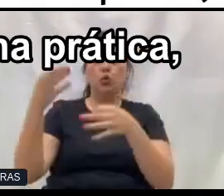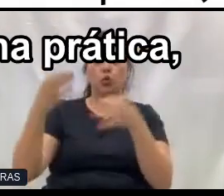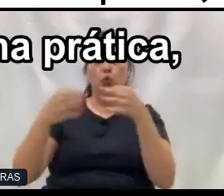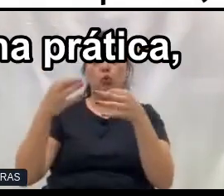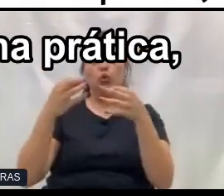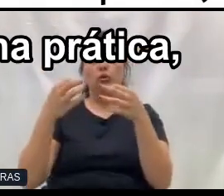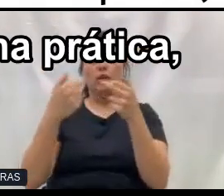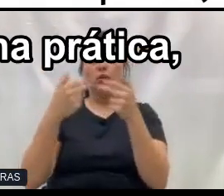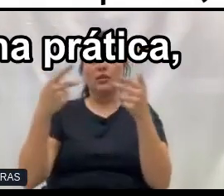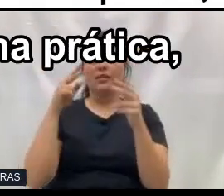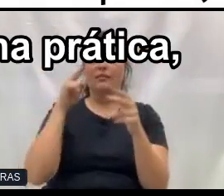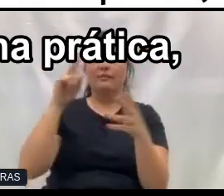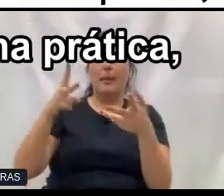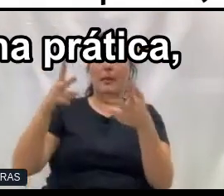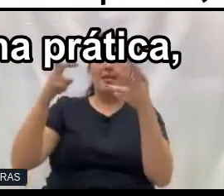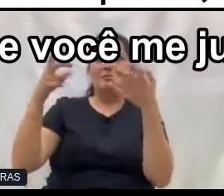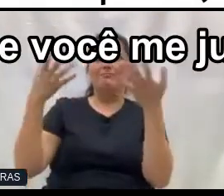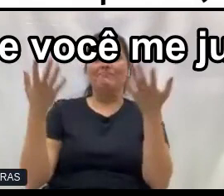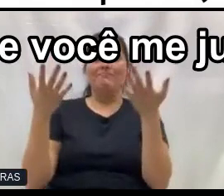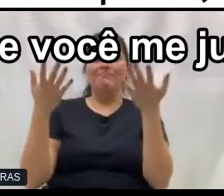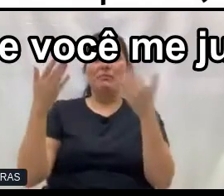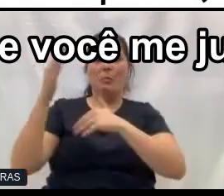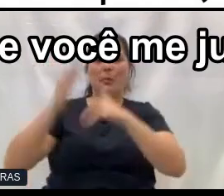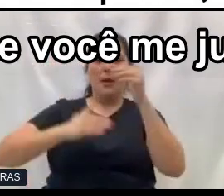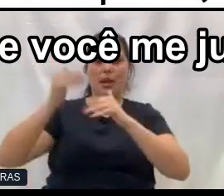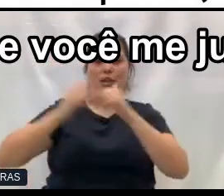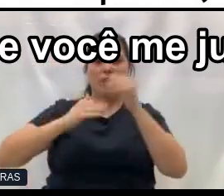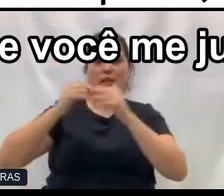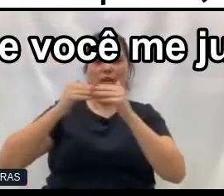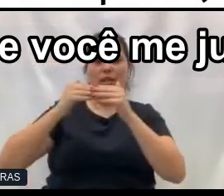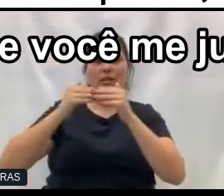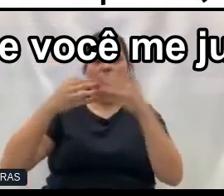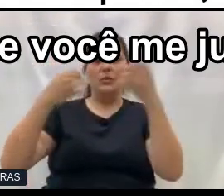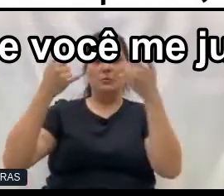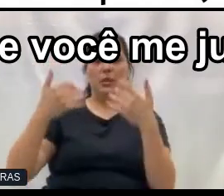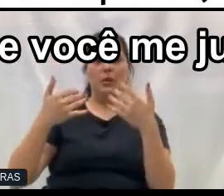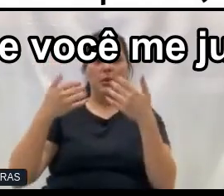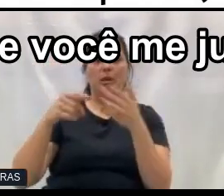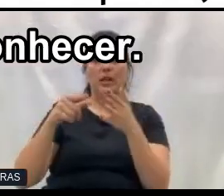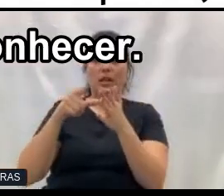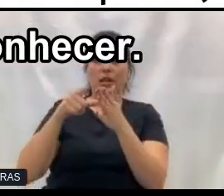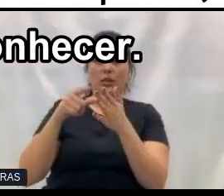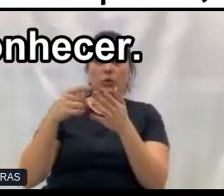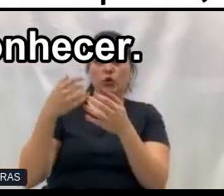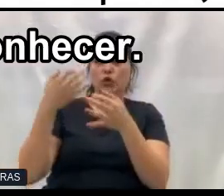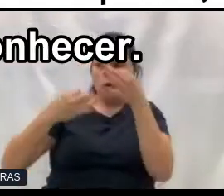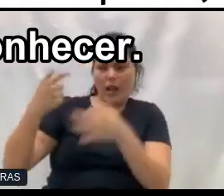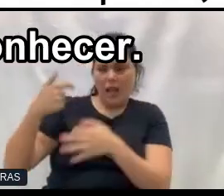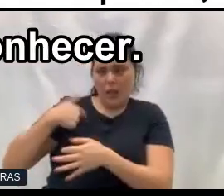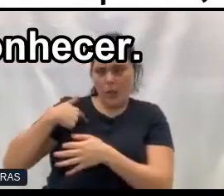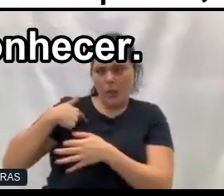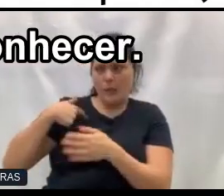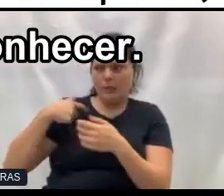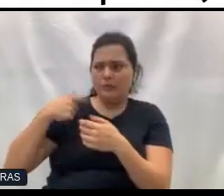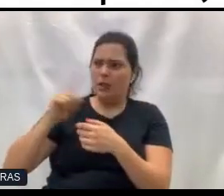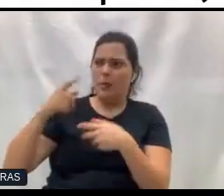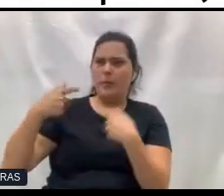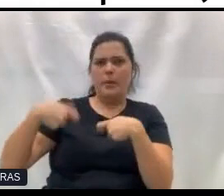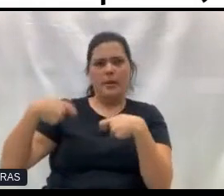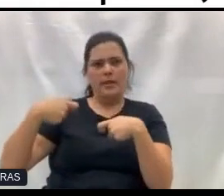elas veem, e aí eu tenho uma prática que eu falo que antes de você me julgar, permita me conhecer,